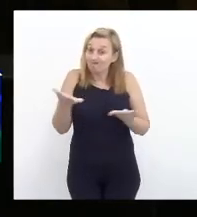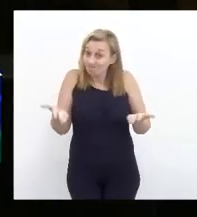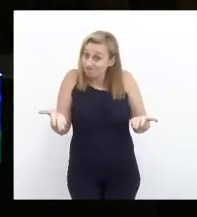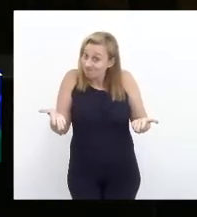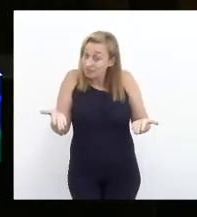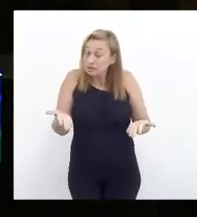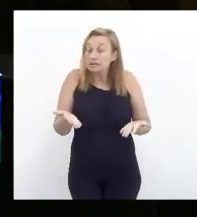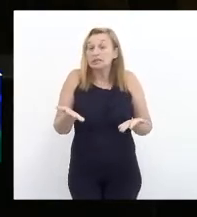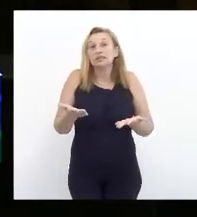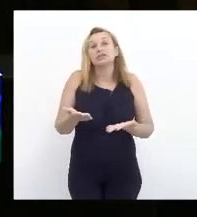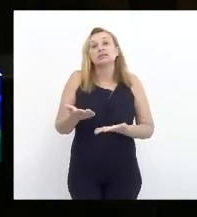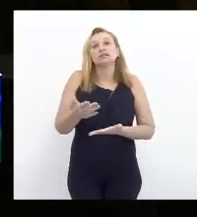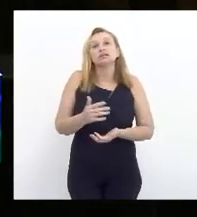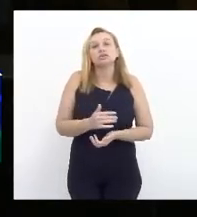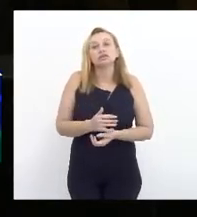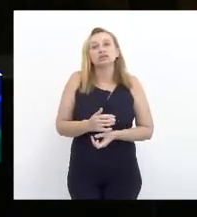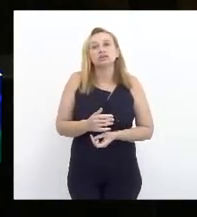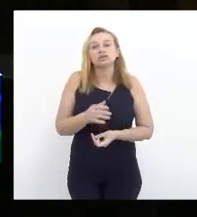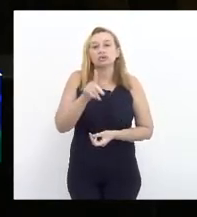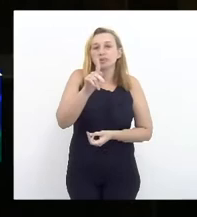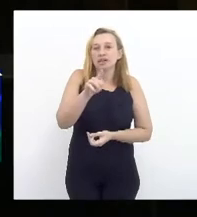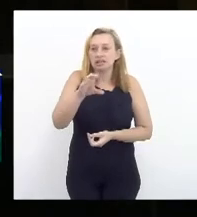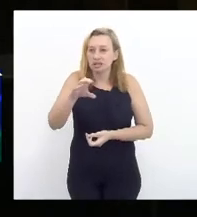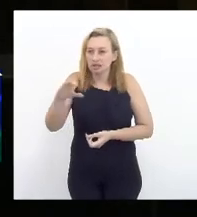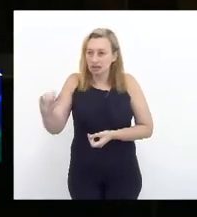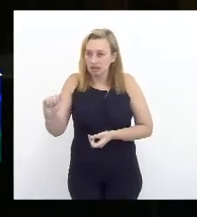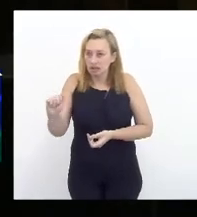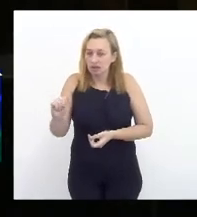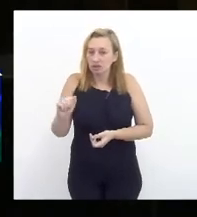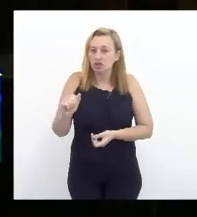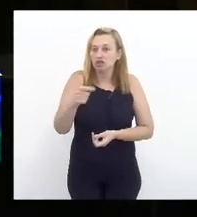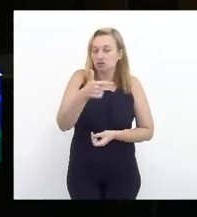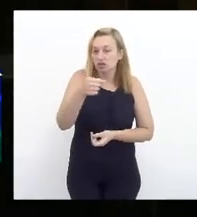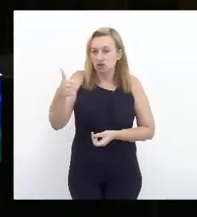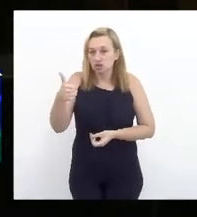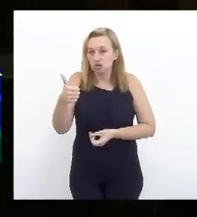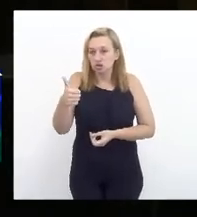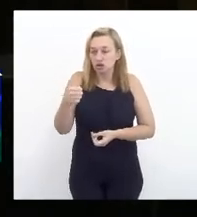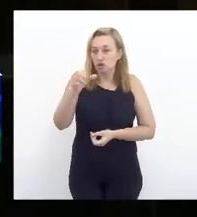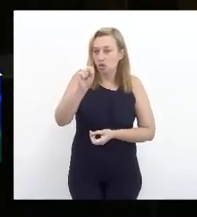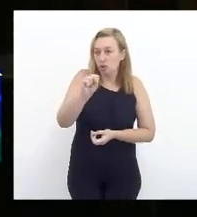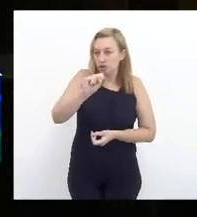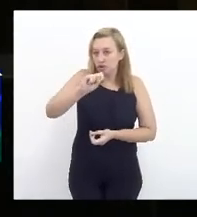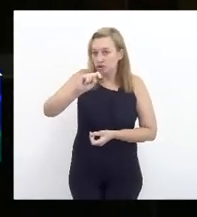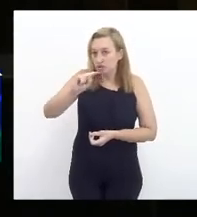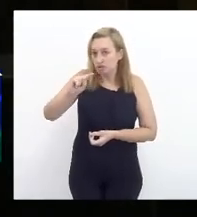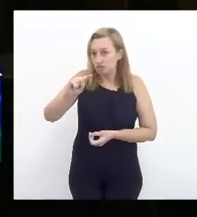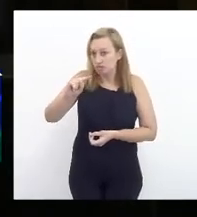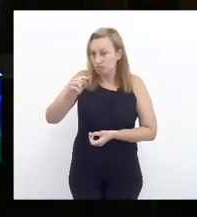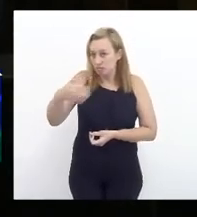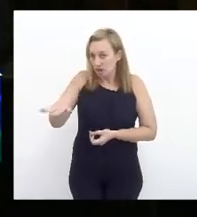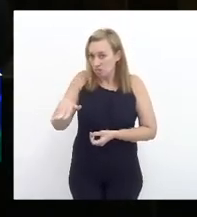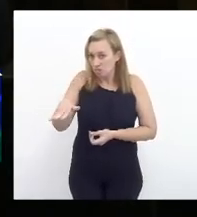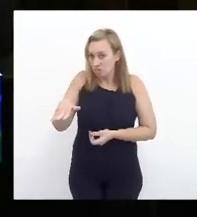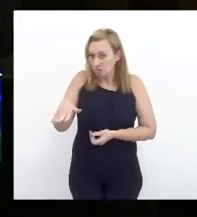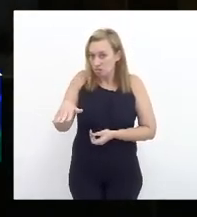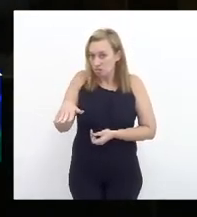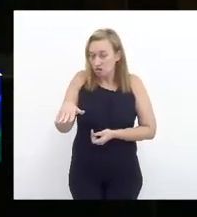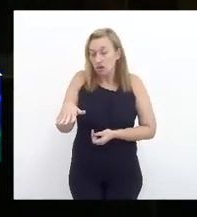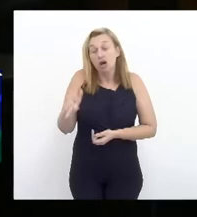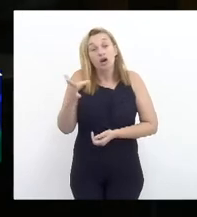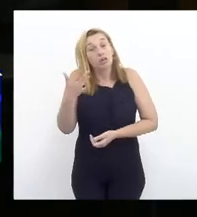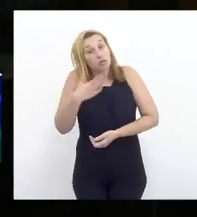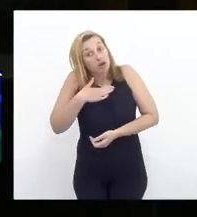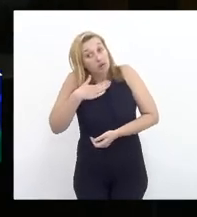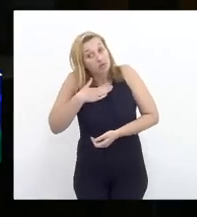E aí, considerando que o IPCA de 21 vai ser 8,5%. Para mim, o IPCA de